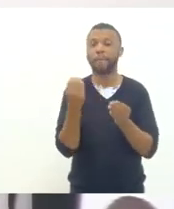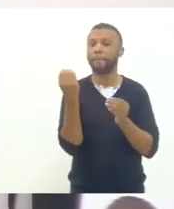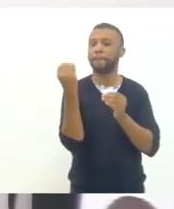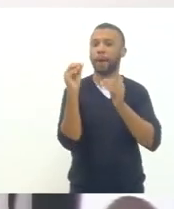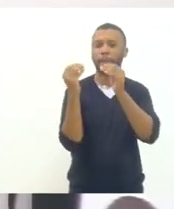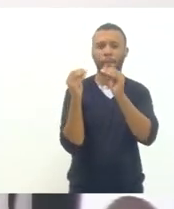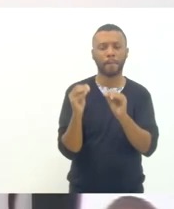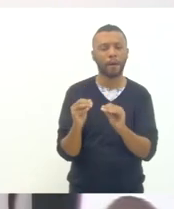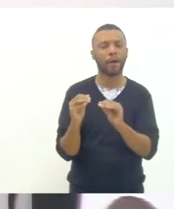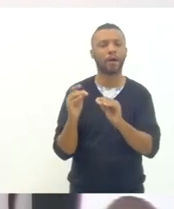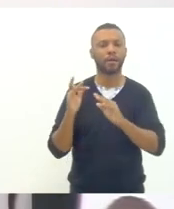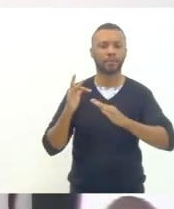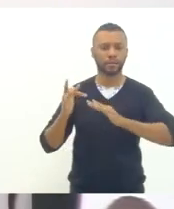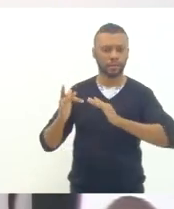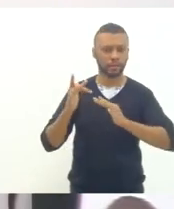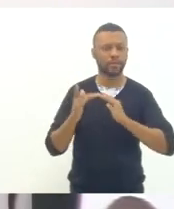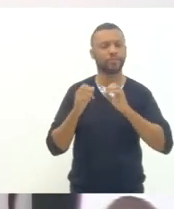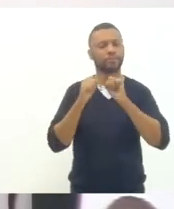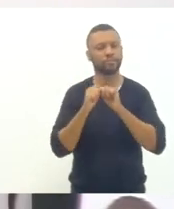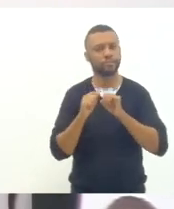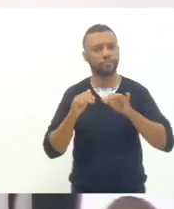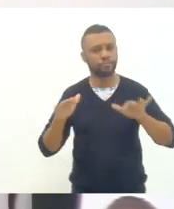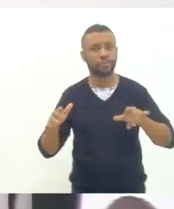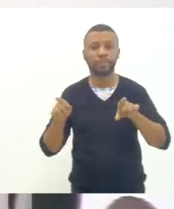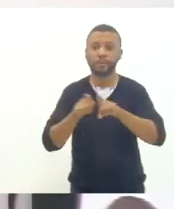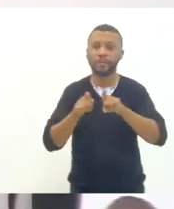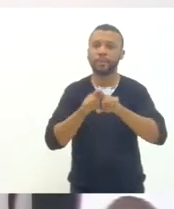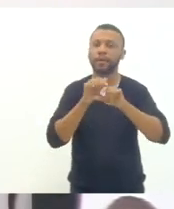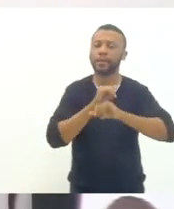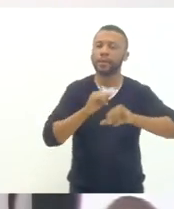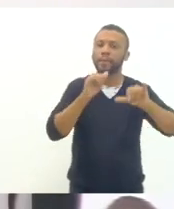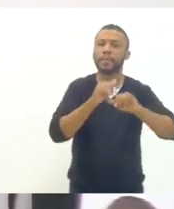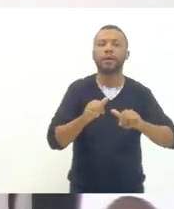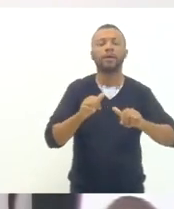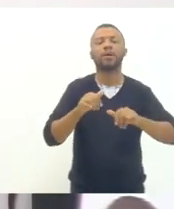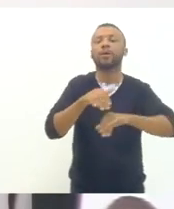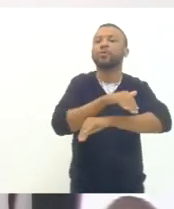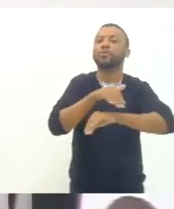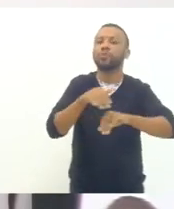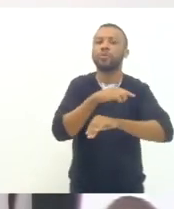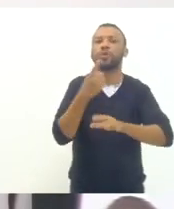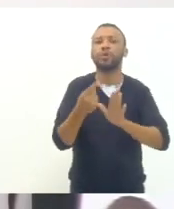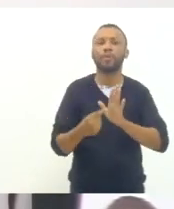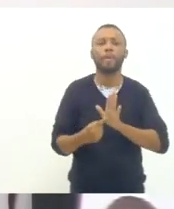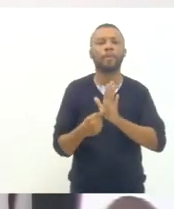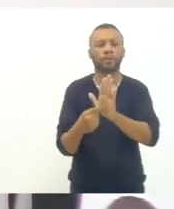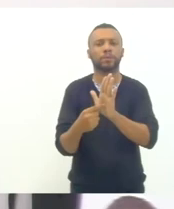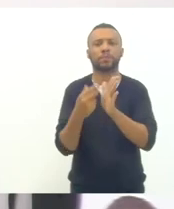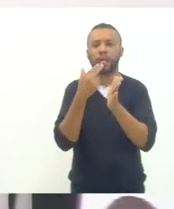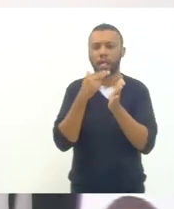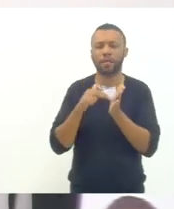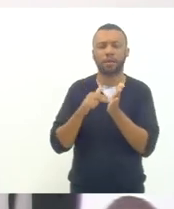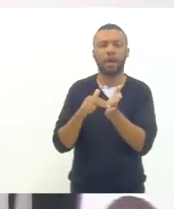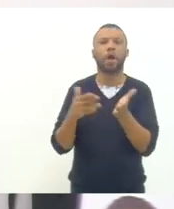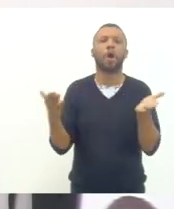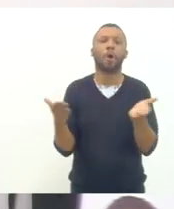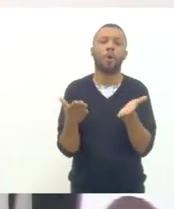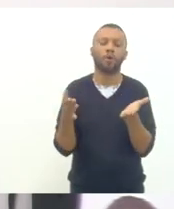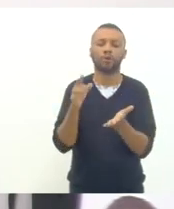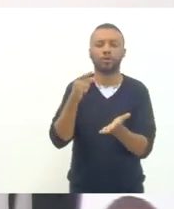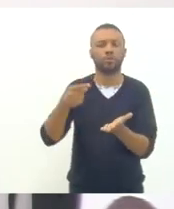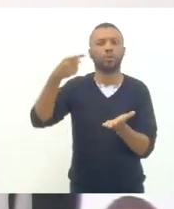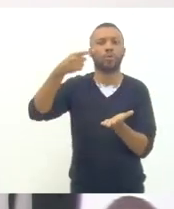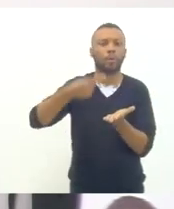todas as nossas redes e nas nossas campanhas de rua estaremos lá mostrando quem aqui hoje se